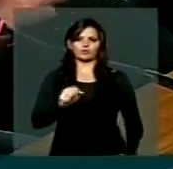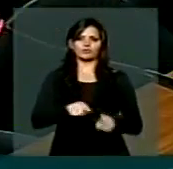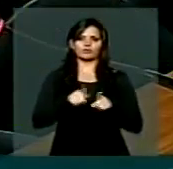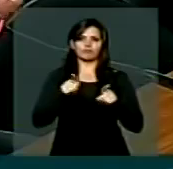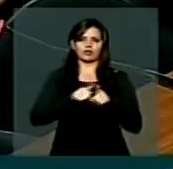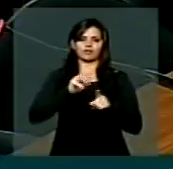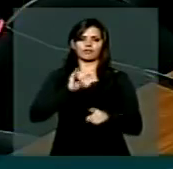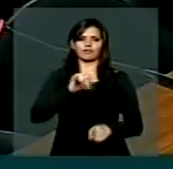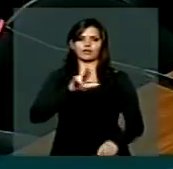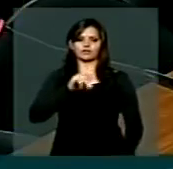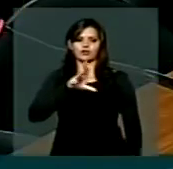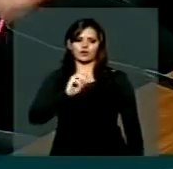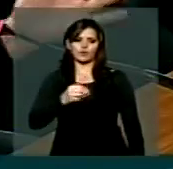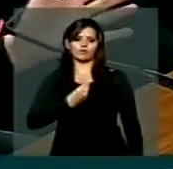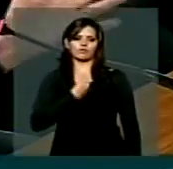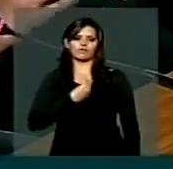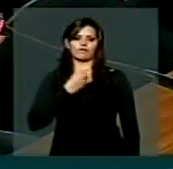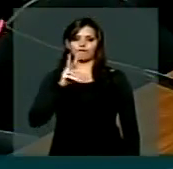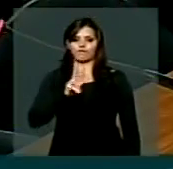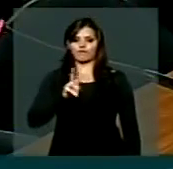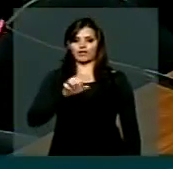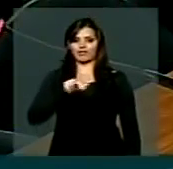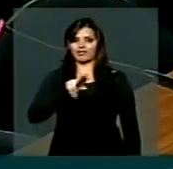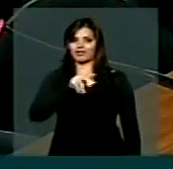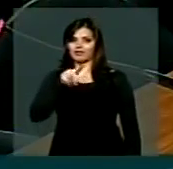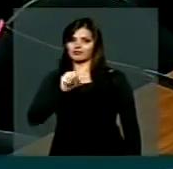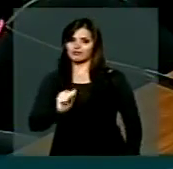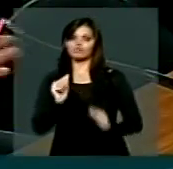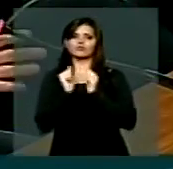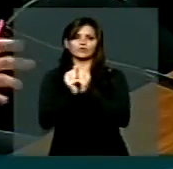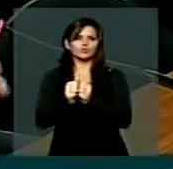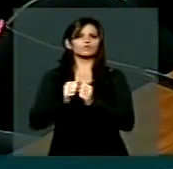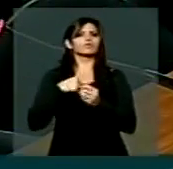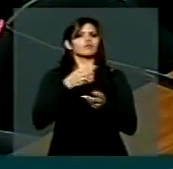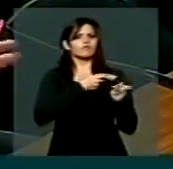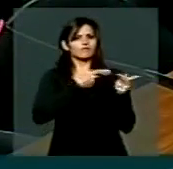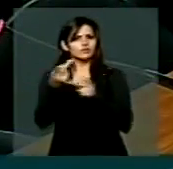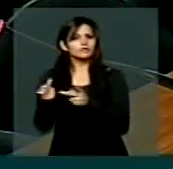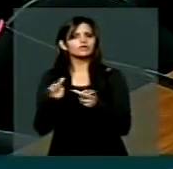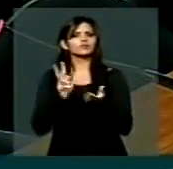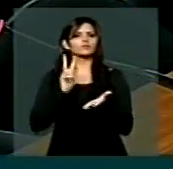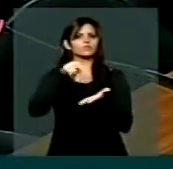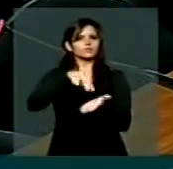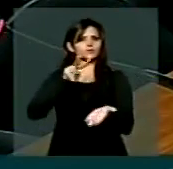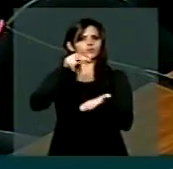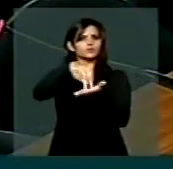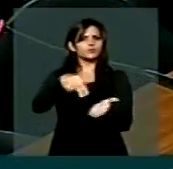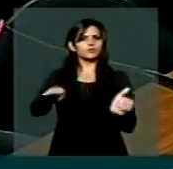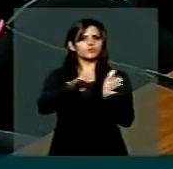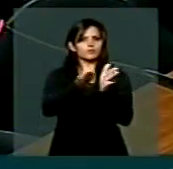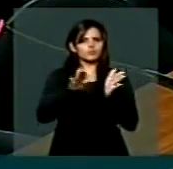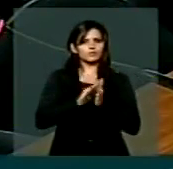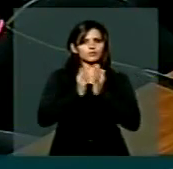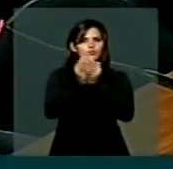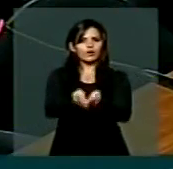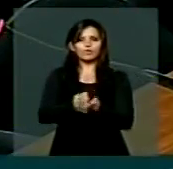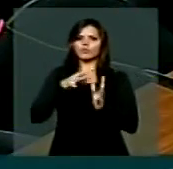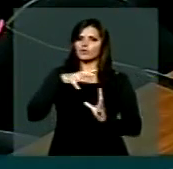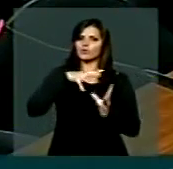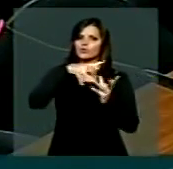estive lá, estive em Veneza também, tivemos, enfim, vários portos do mundo inteiro, não diferentes aqui no Brasil.